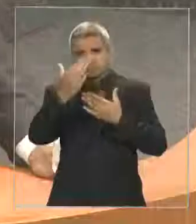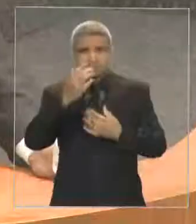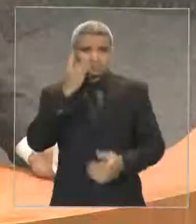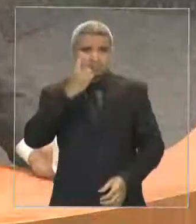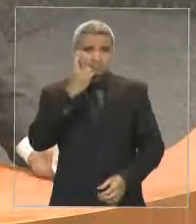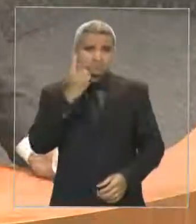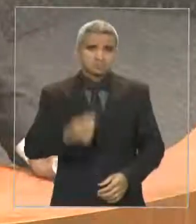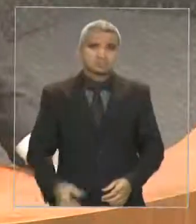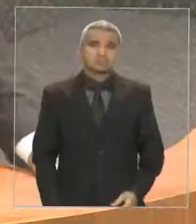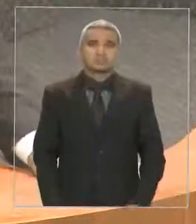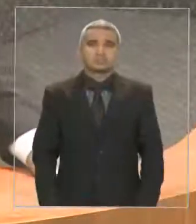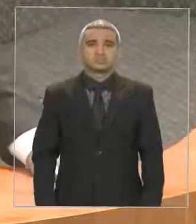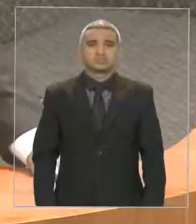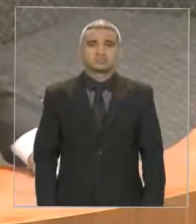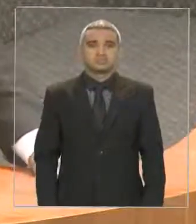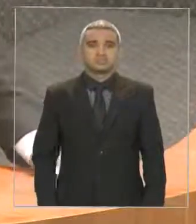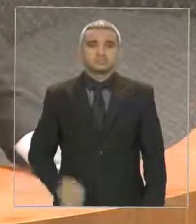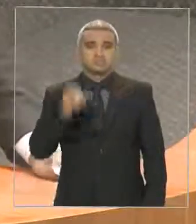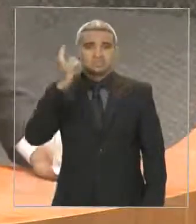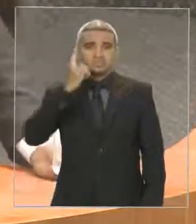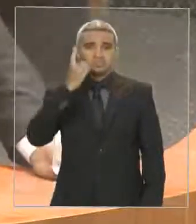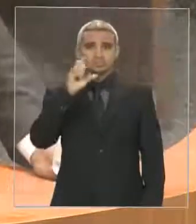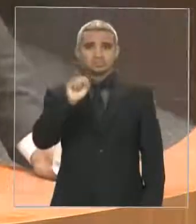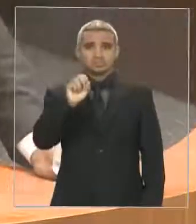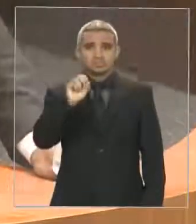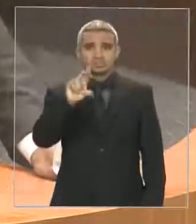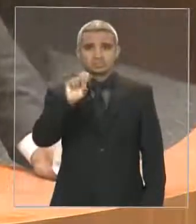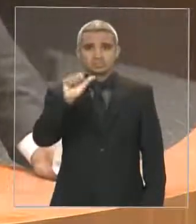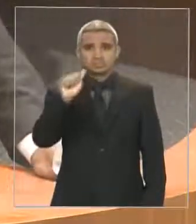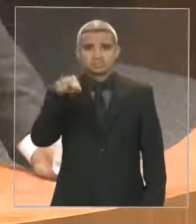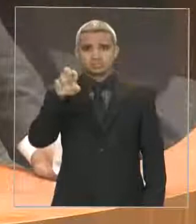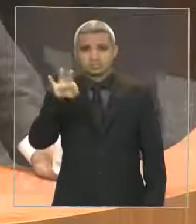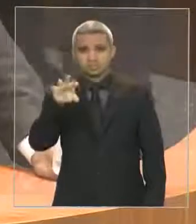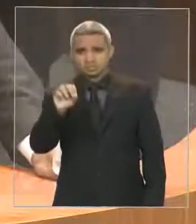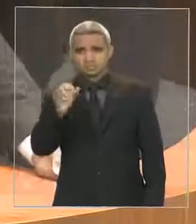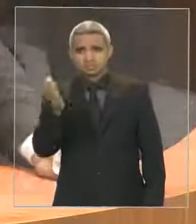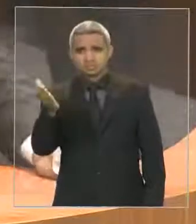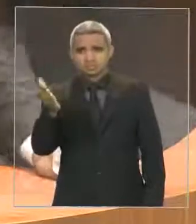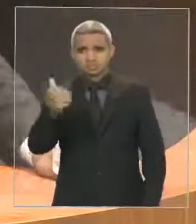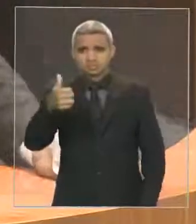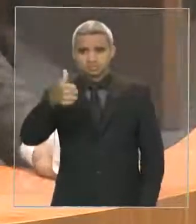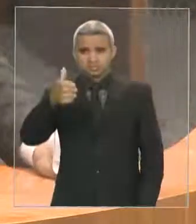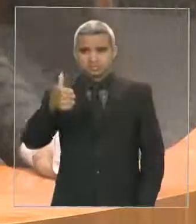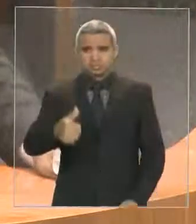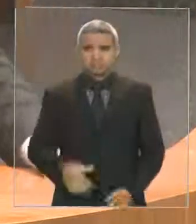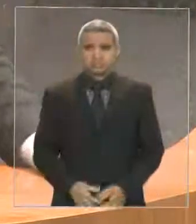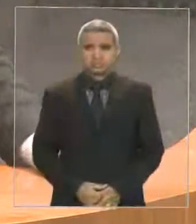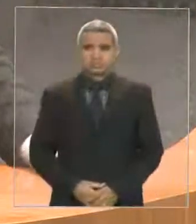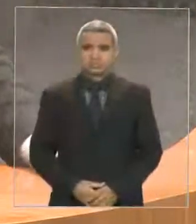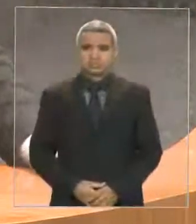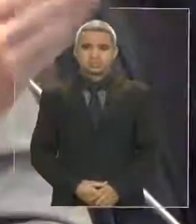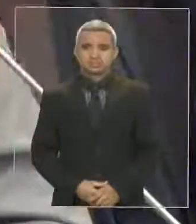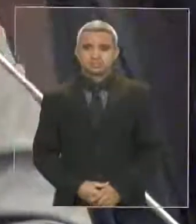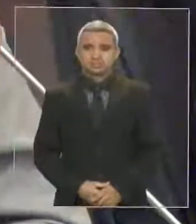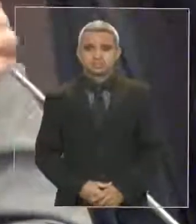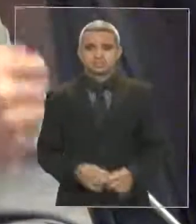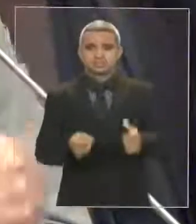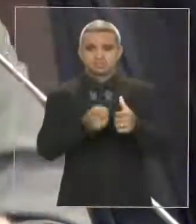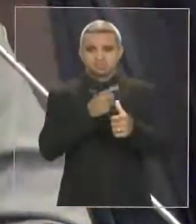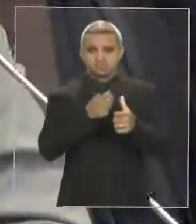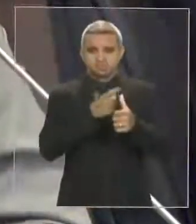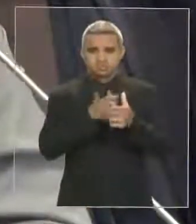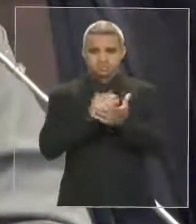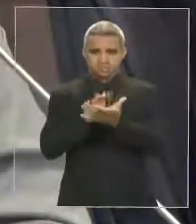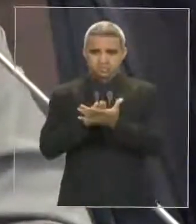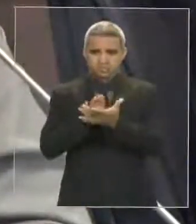Só, deputado Sousa Neto, rapidinho. Deputado Sousa Neto, rapidinho, tranquilo. Primeiro, parabenizar o vosso pronunciamento,